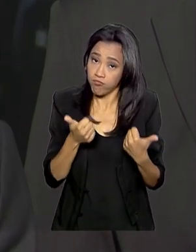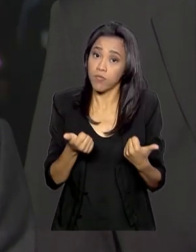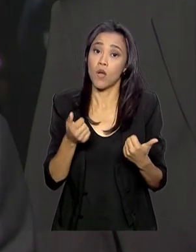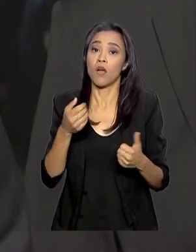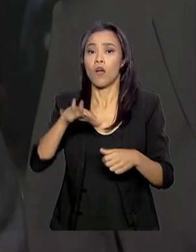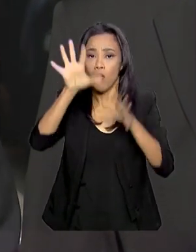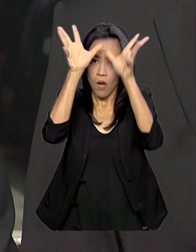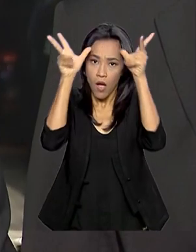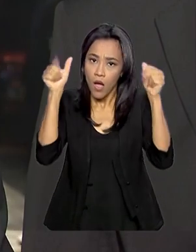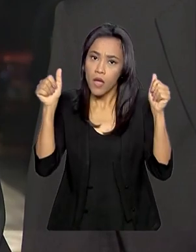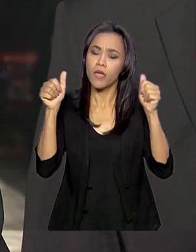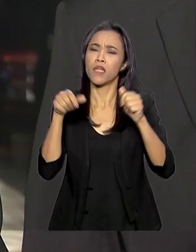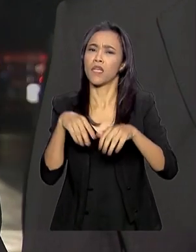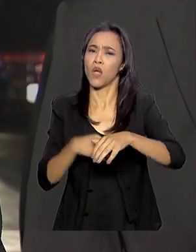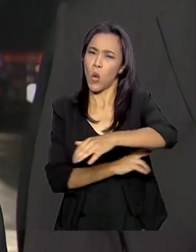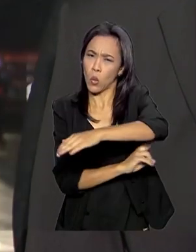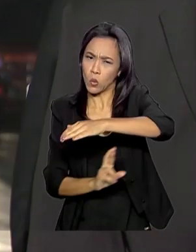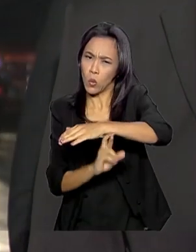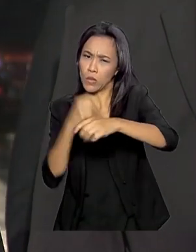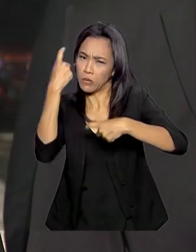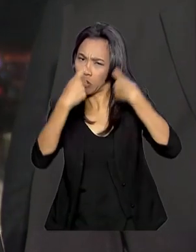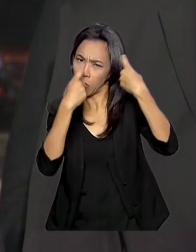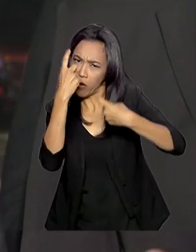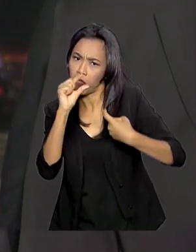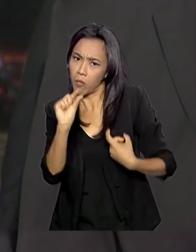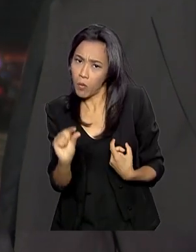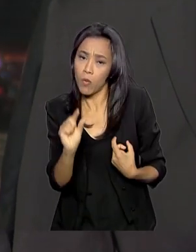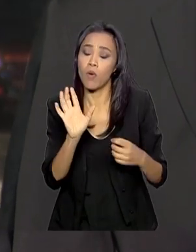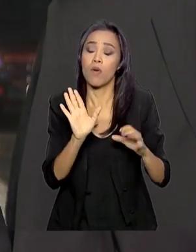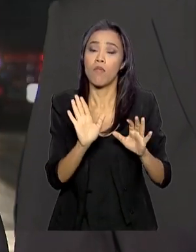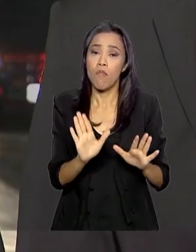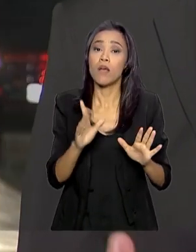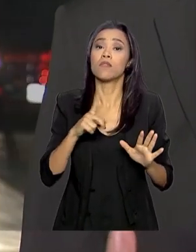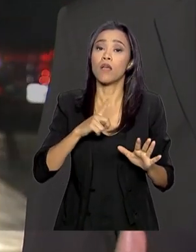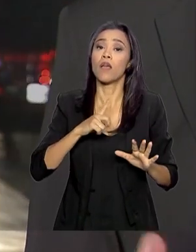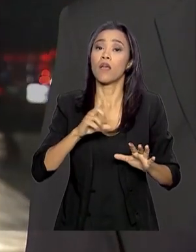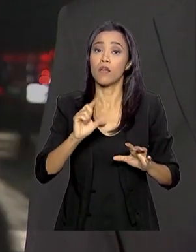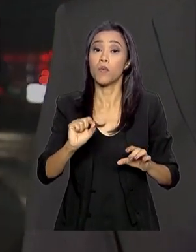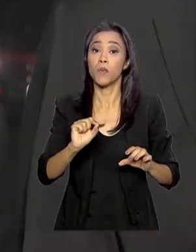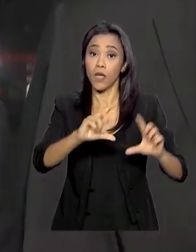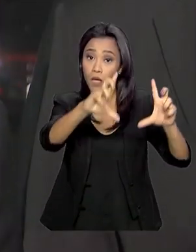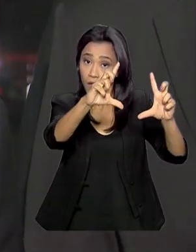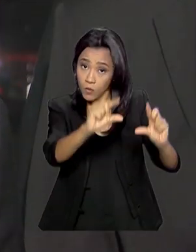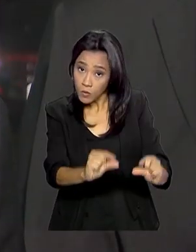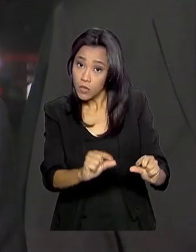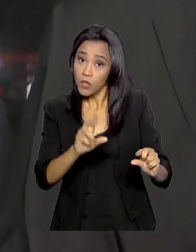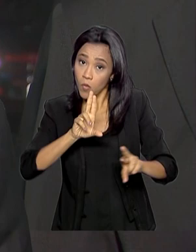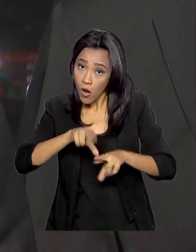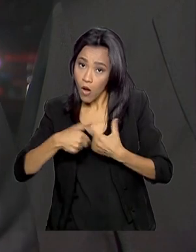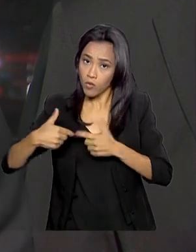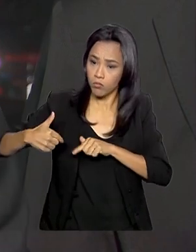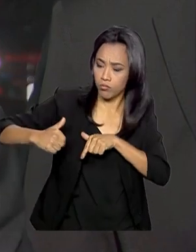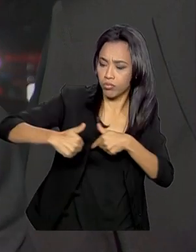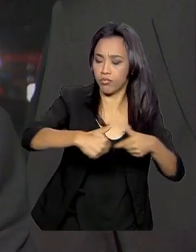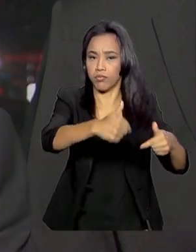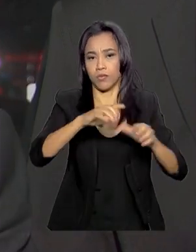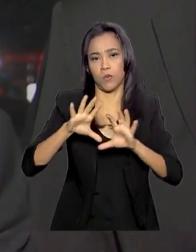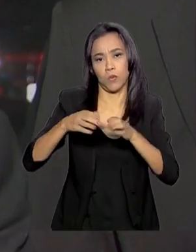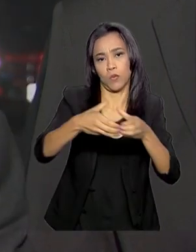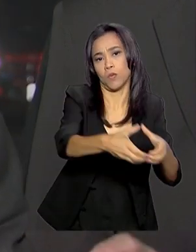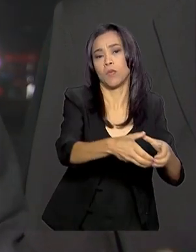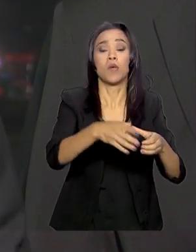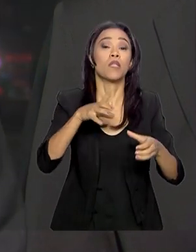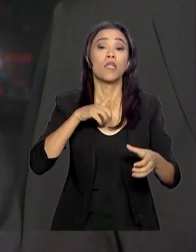o Acre. Rondônia preocupava um pouquinho mais, mas tem arrefecido pela nossa atuação. Nós já temos no Comando Militar da